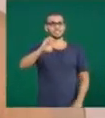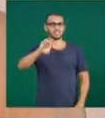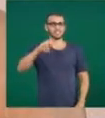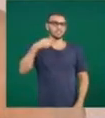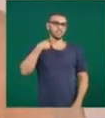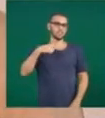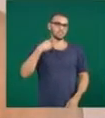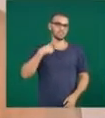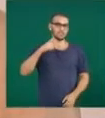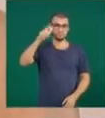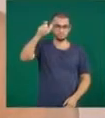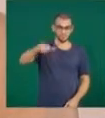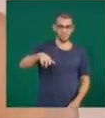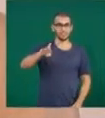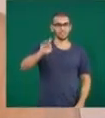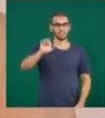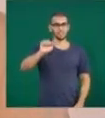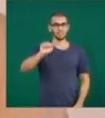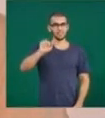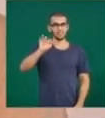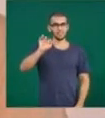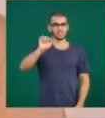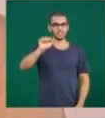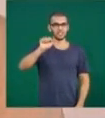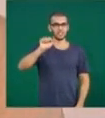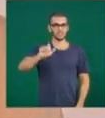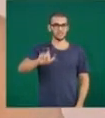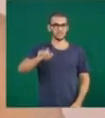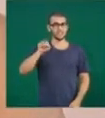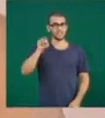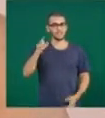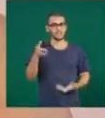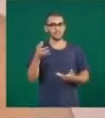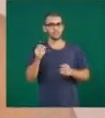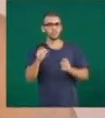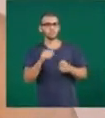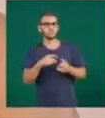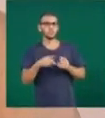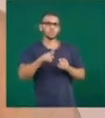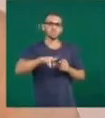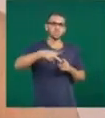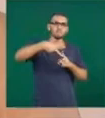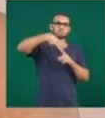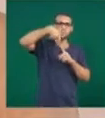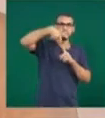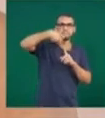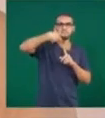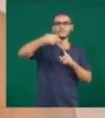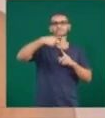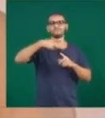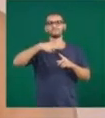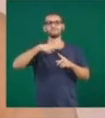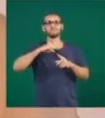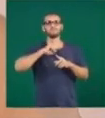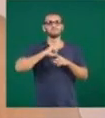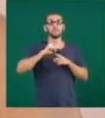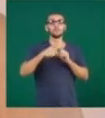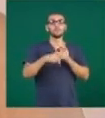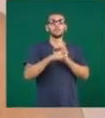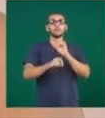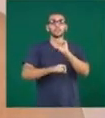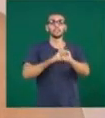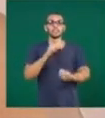artista Rafael Sol, onde ele procura retratar, através do PET, animais das matas